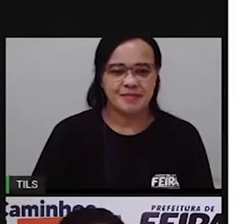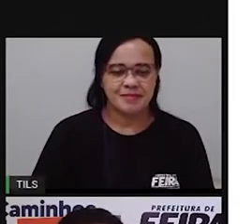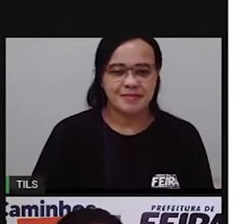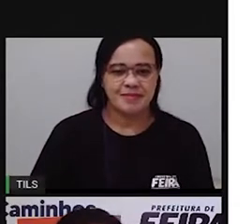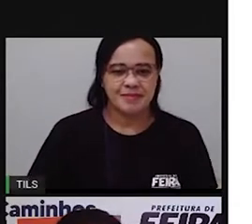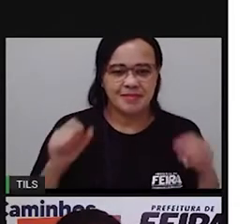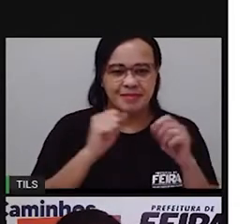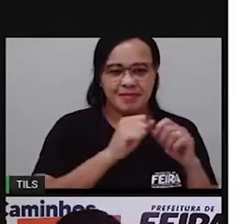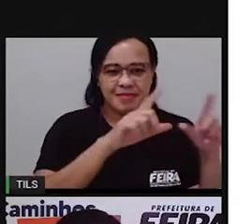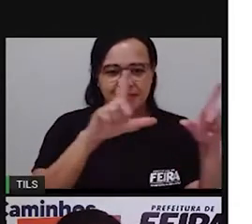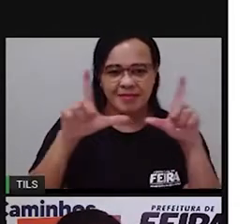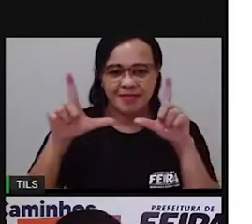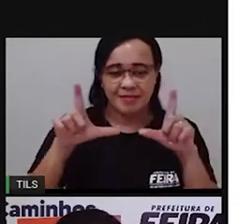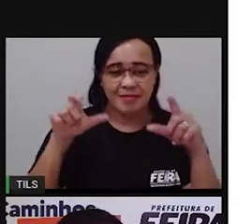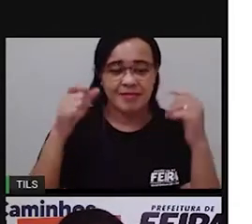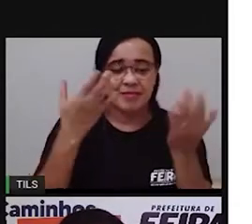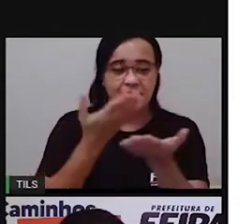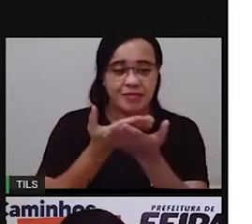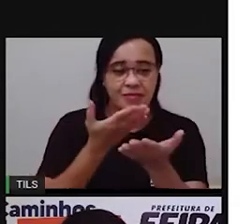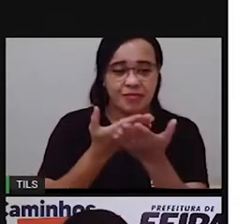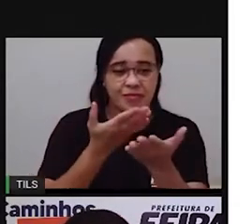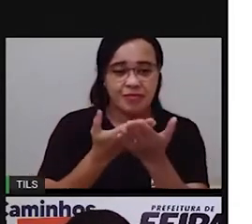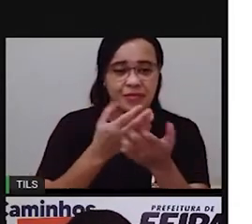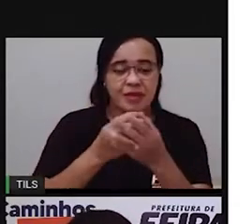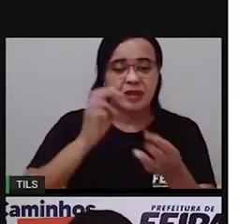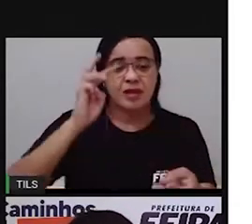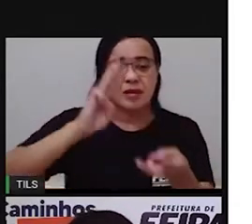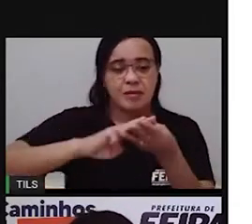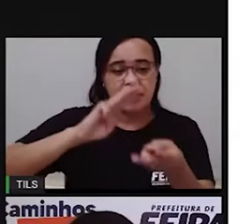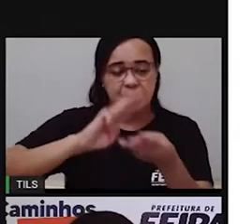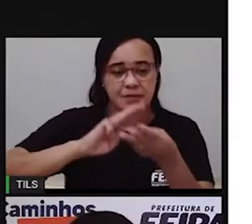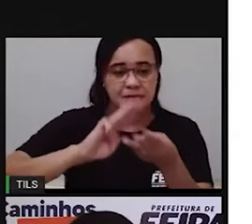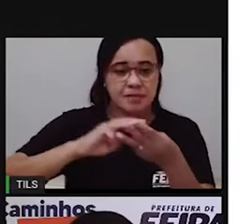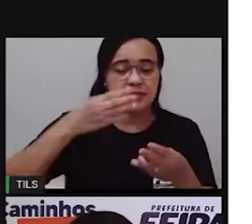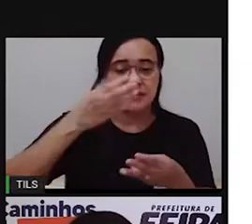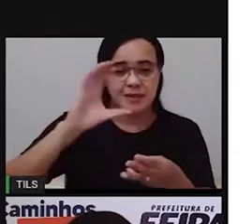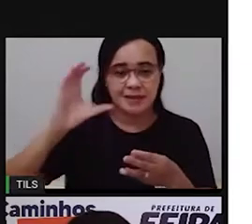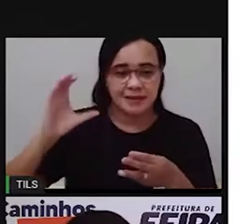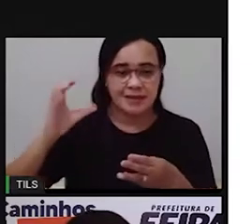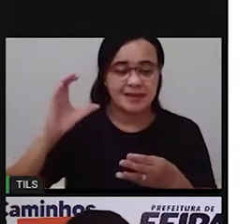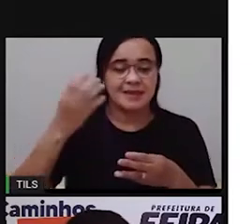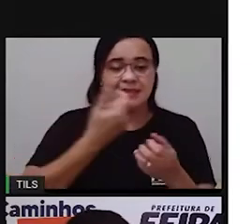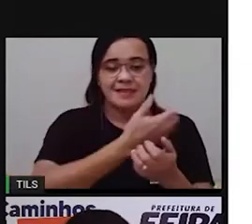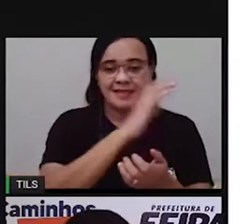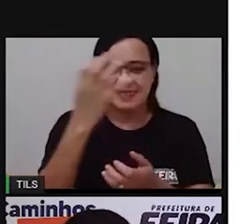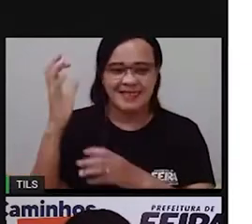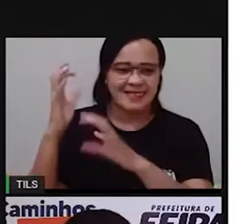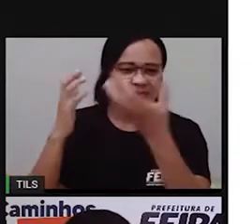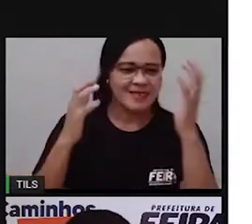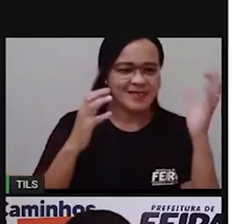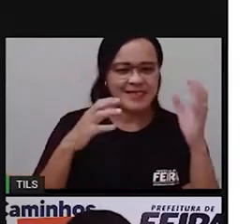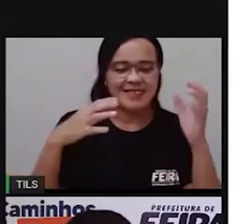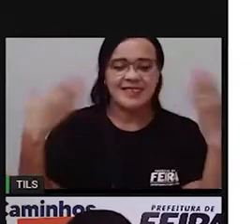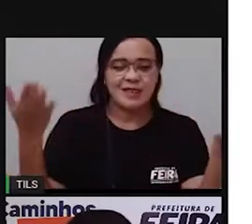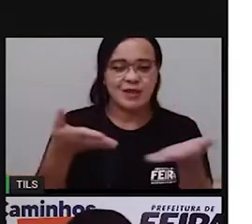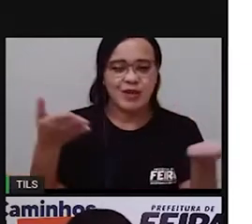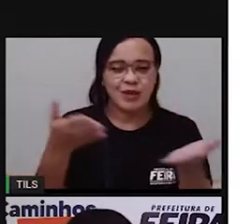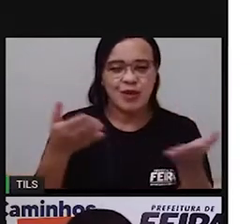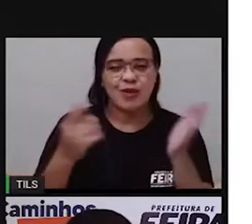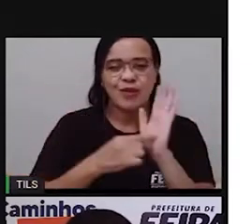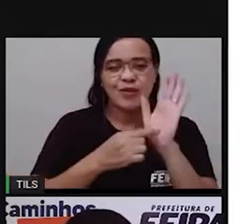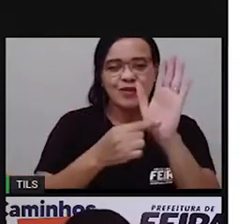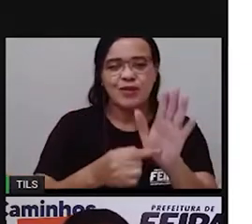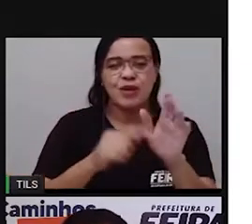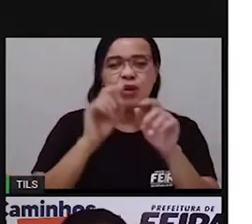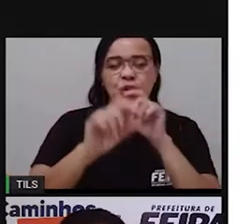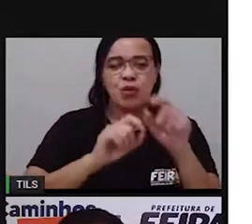Então, na aula de hoje, Matemática e Ciências da Natureza, o tema que vamos abordar é